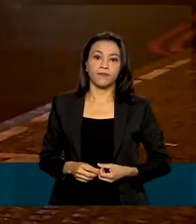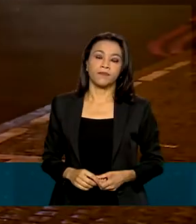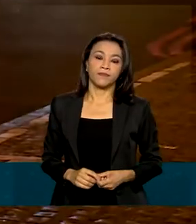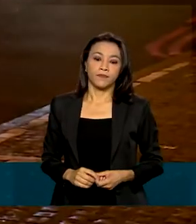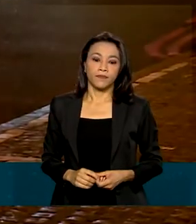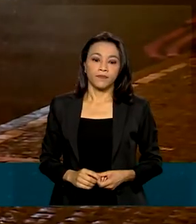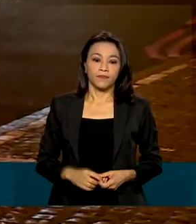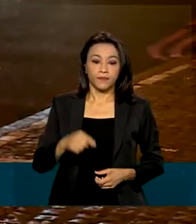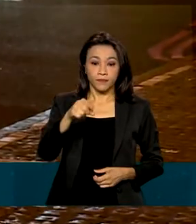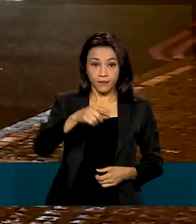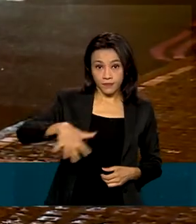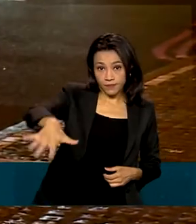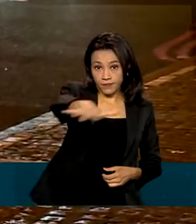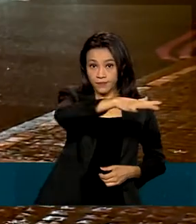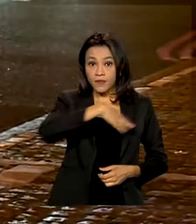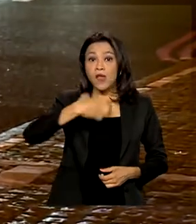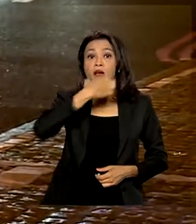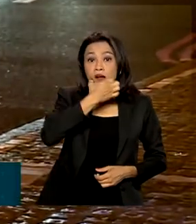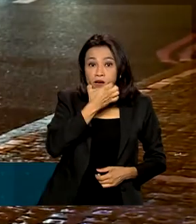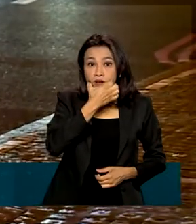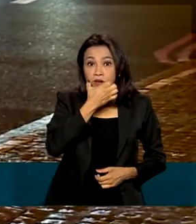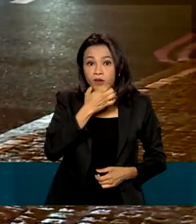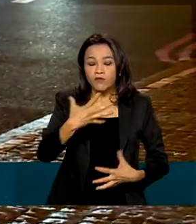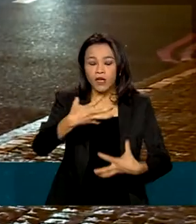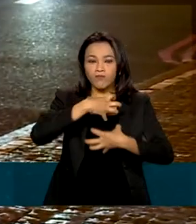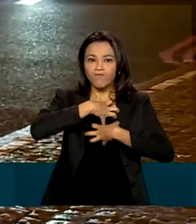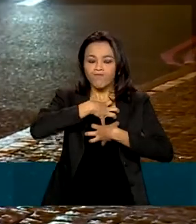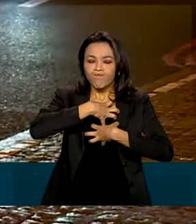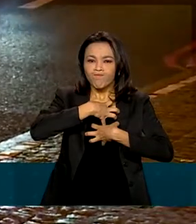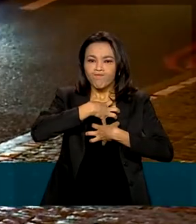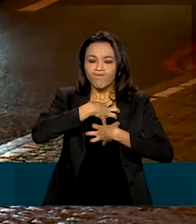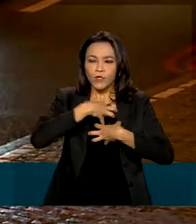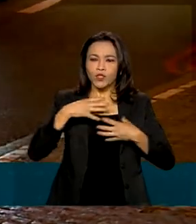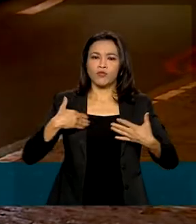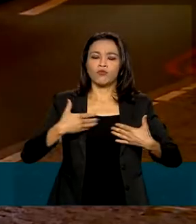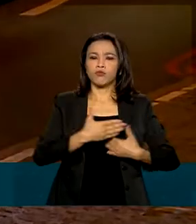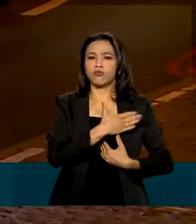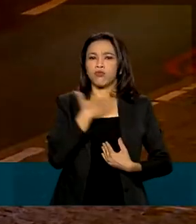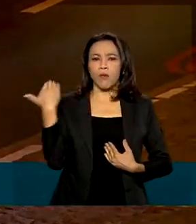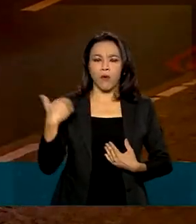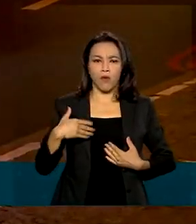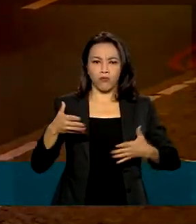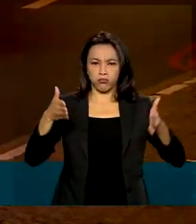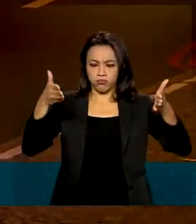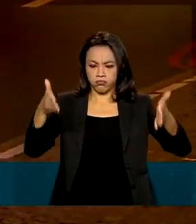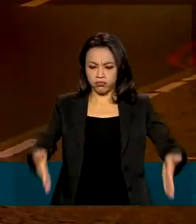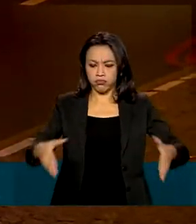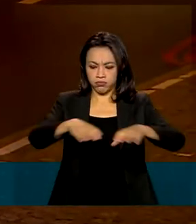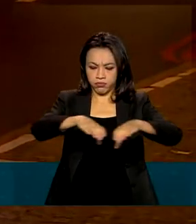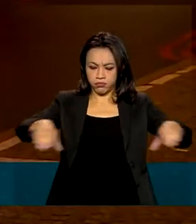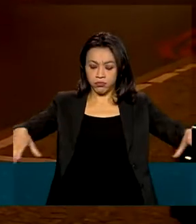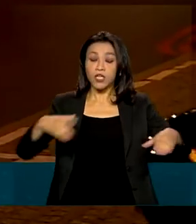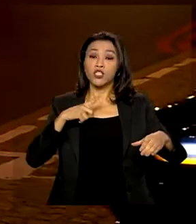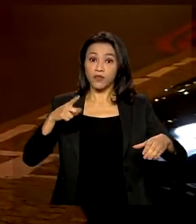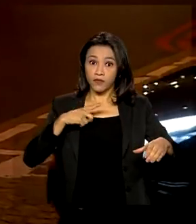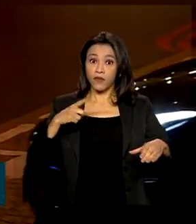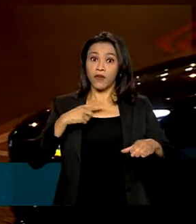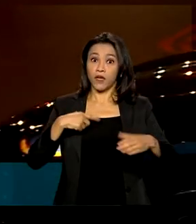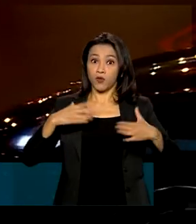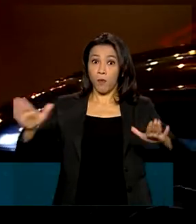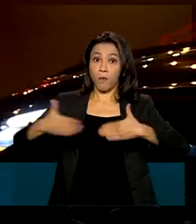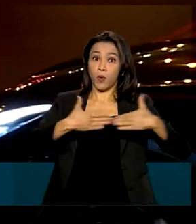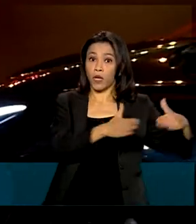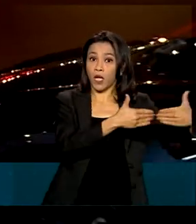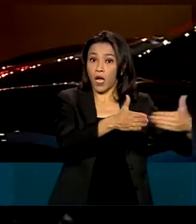Londres ficou totalmente mobilizada com o funeral da rainha. O centro teve a maior parte do trânsito bloqueado e, em